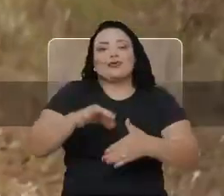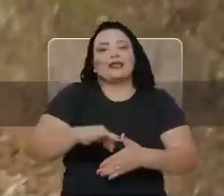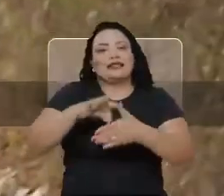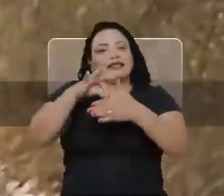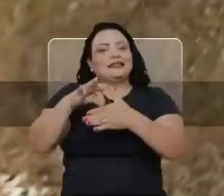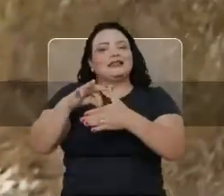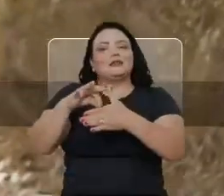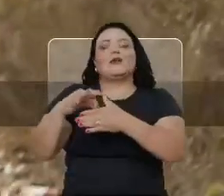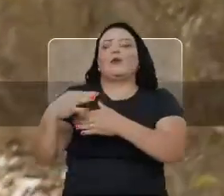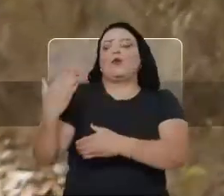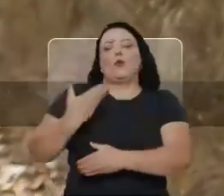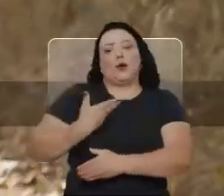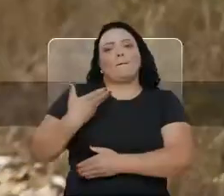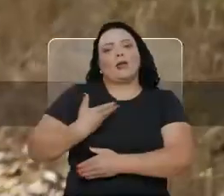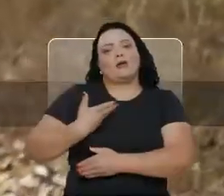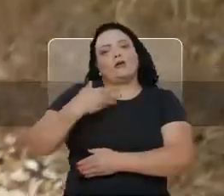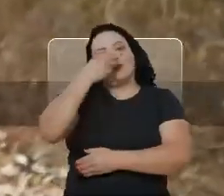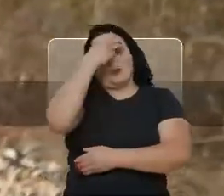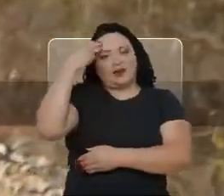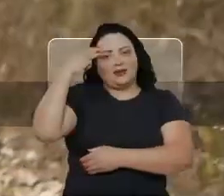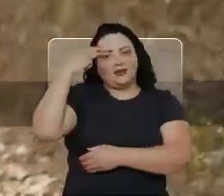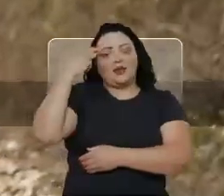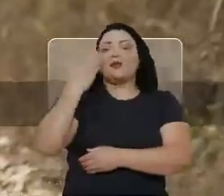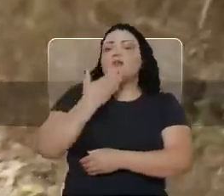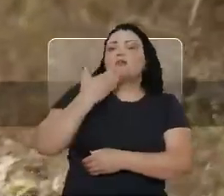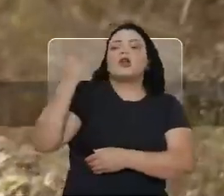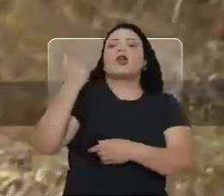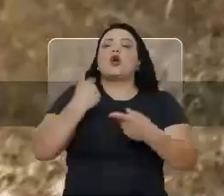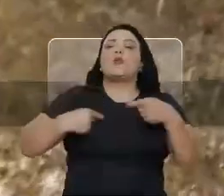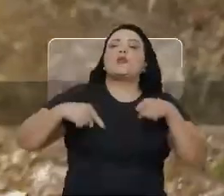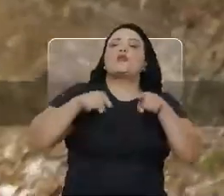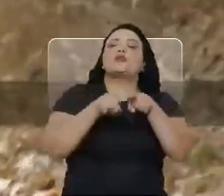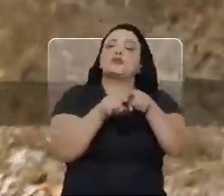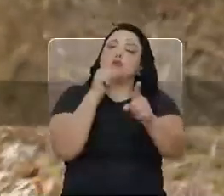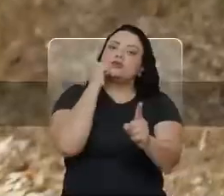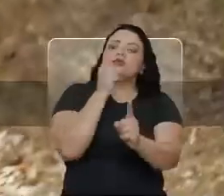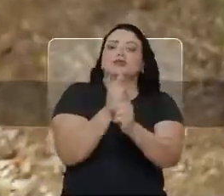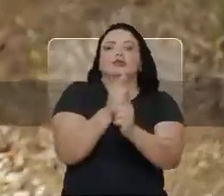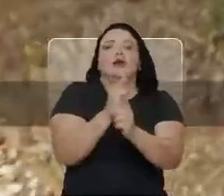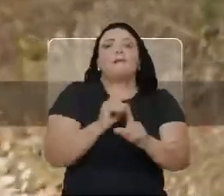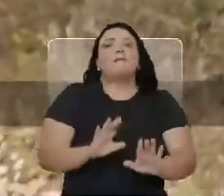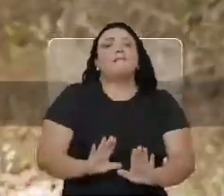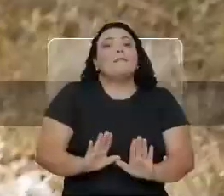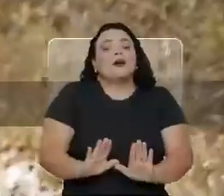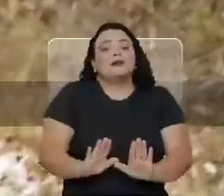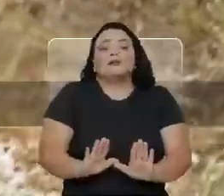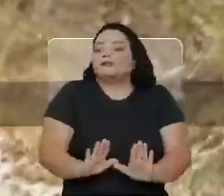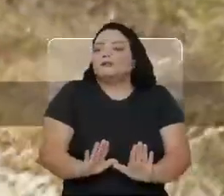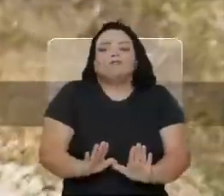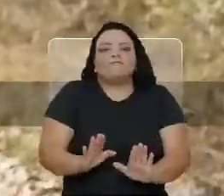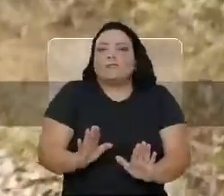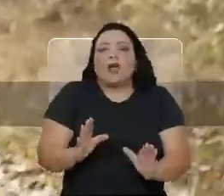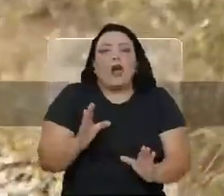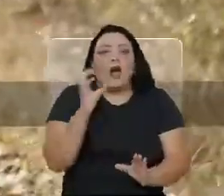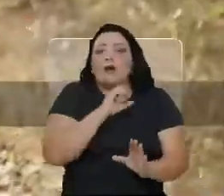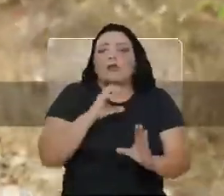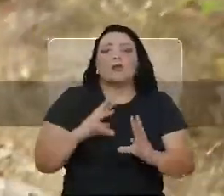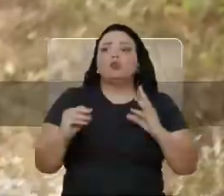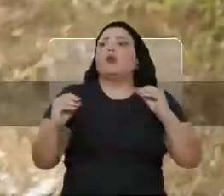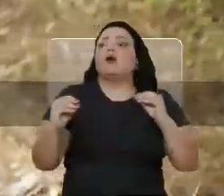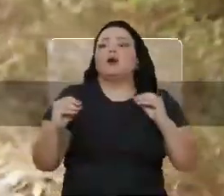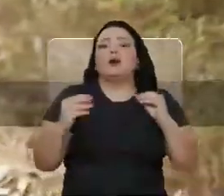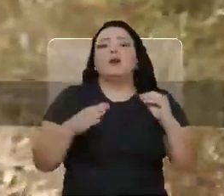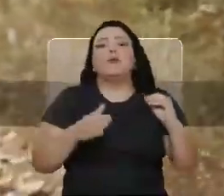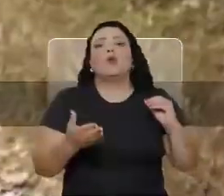inspiração, um amigo. Erzeng Guzmão, o melhor parceiro que eu poderia encontrar. Mas de um momento para outro, Erzeng se foi